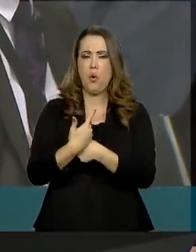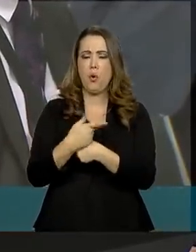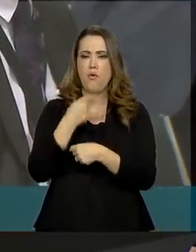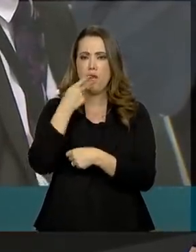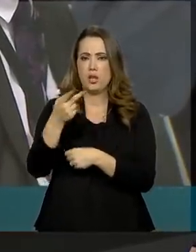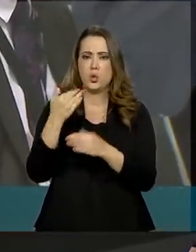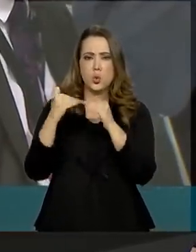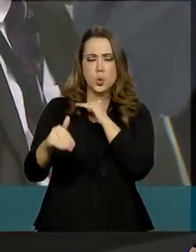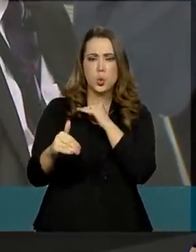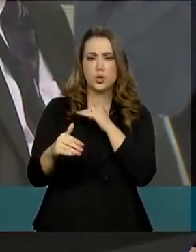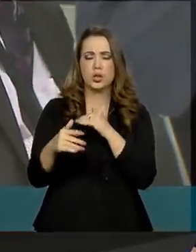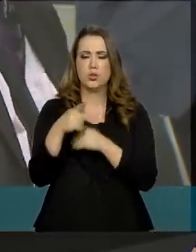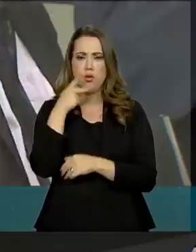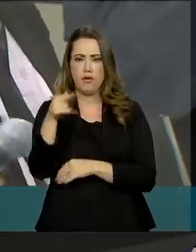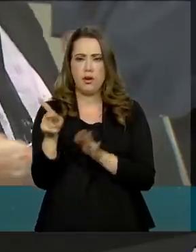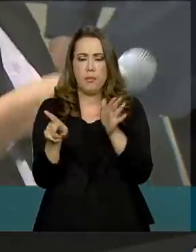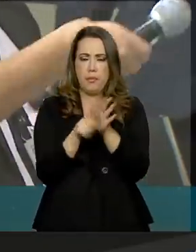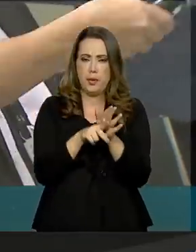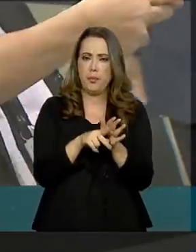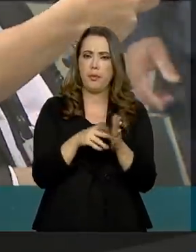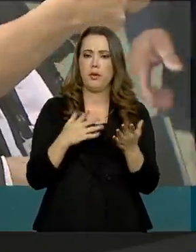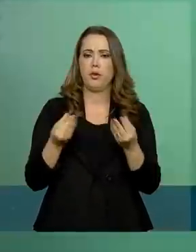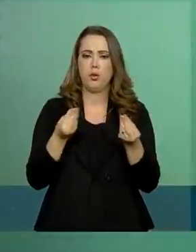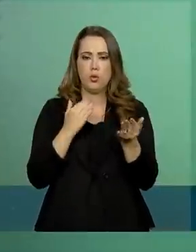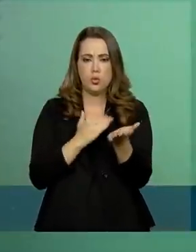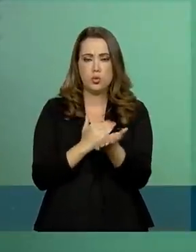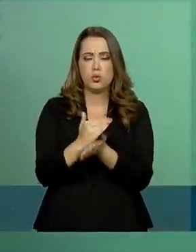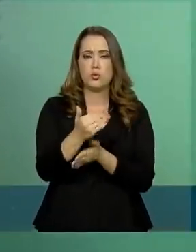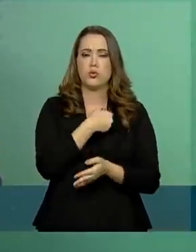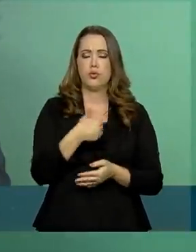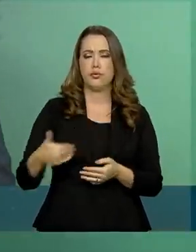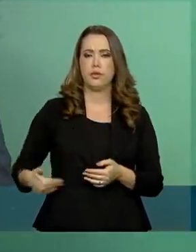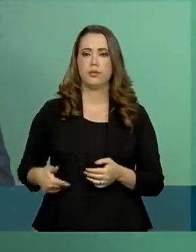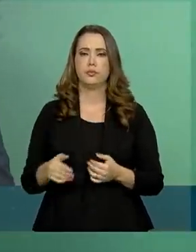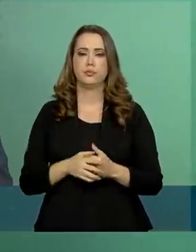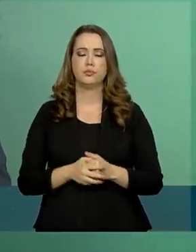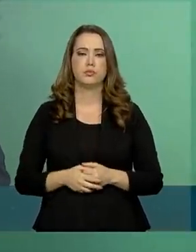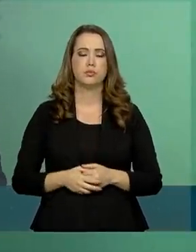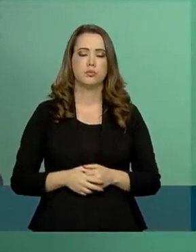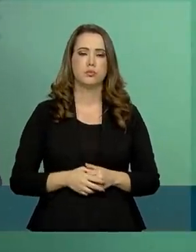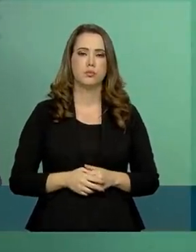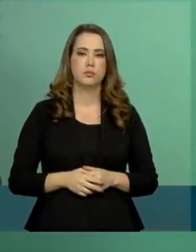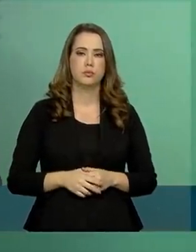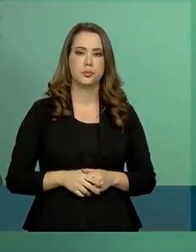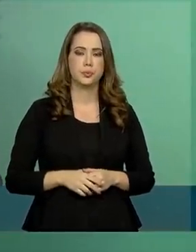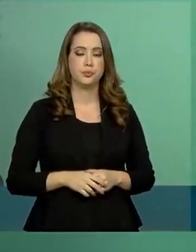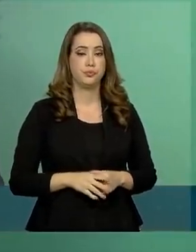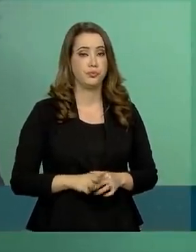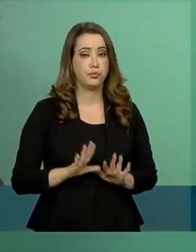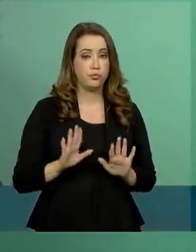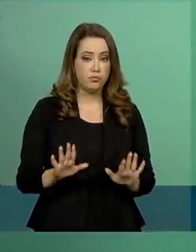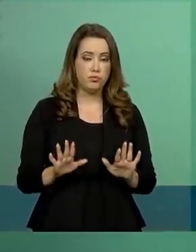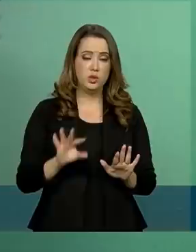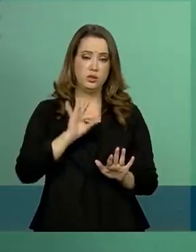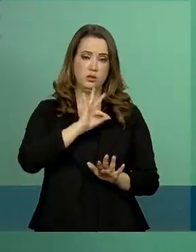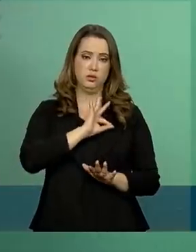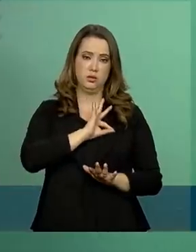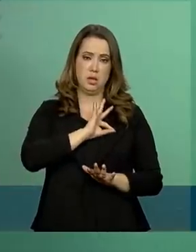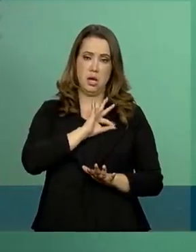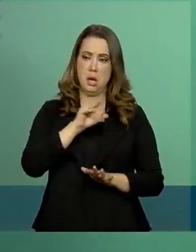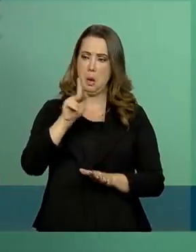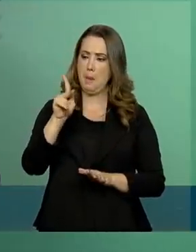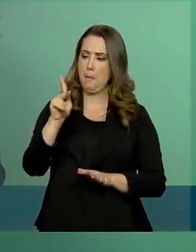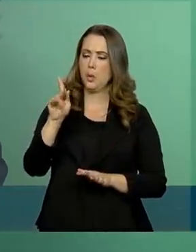dele. Ele segue no governo? Obrigado. A questão da Polícia Federal versus